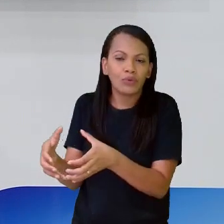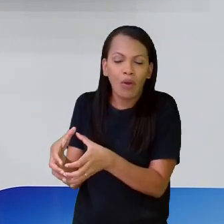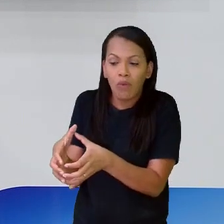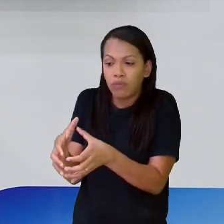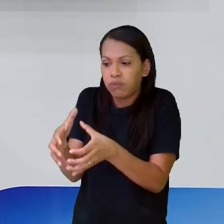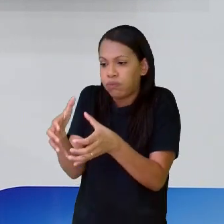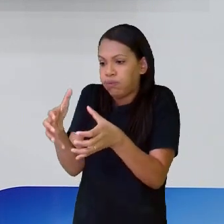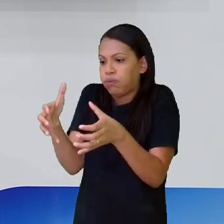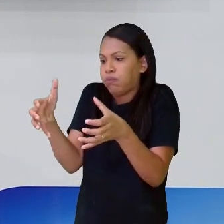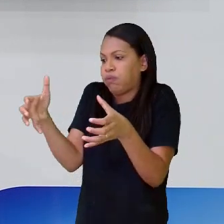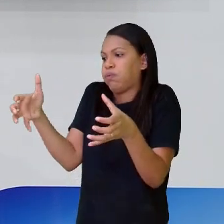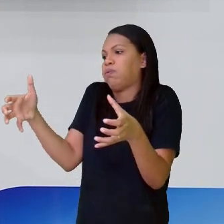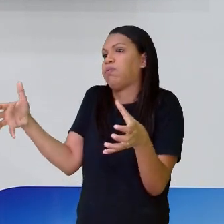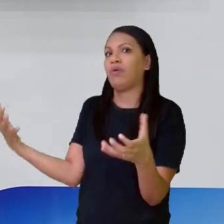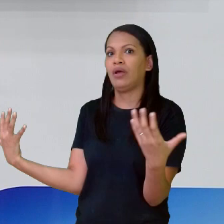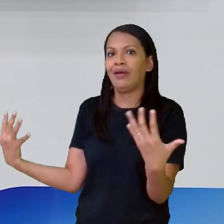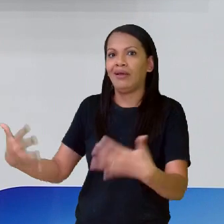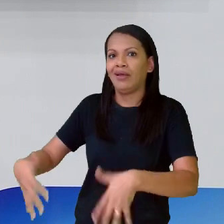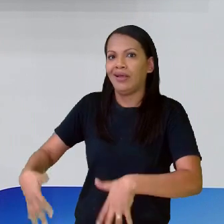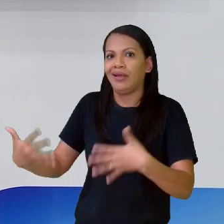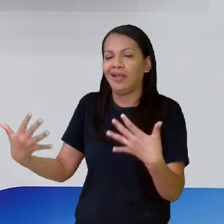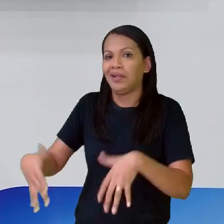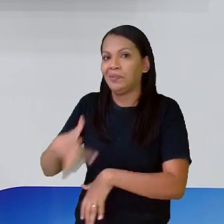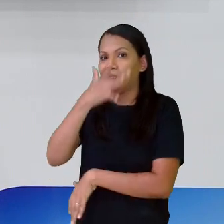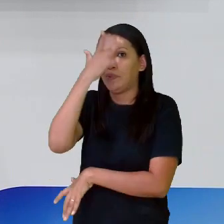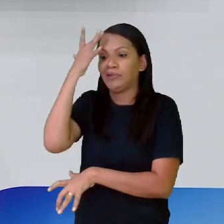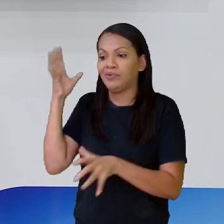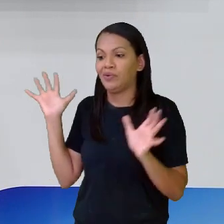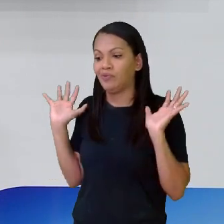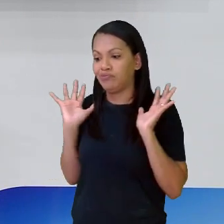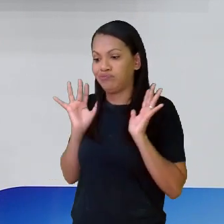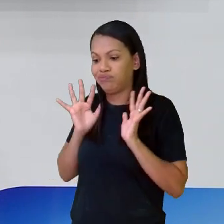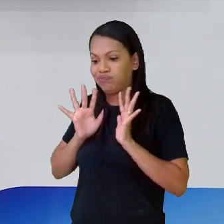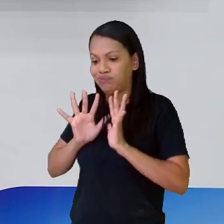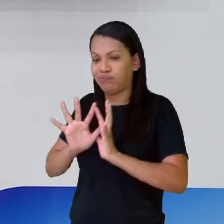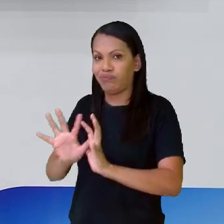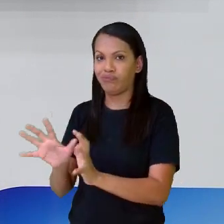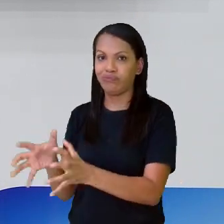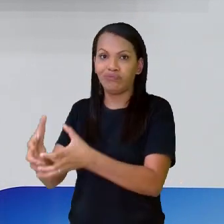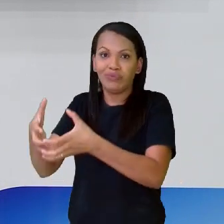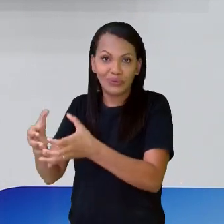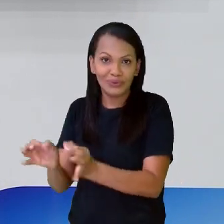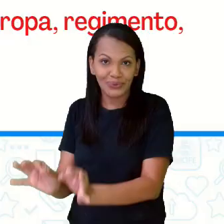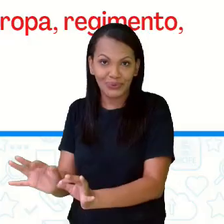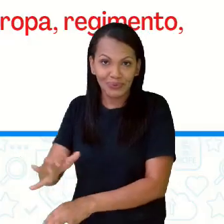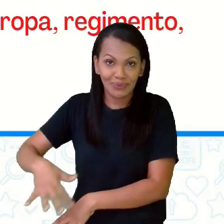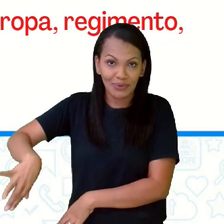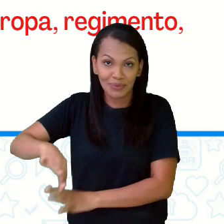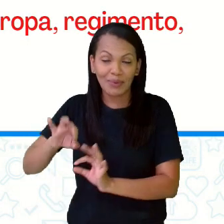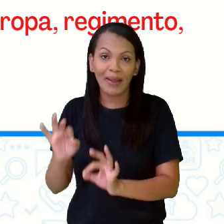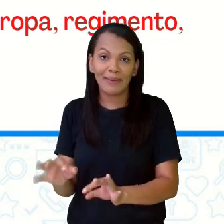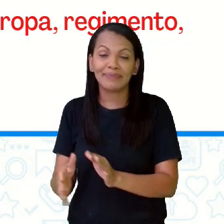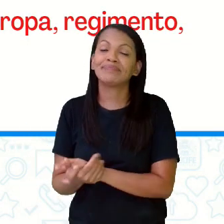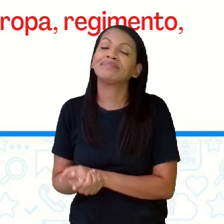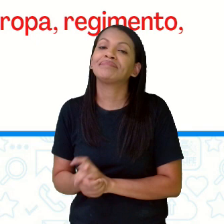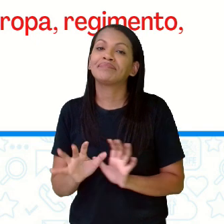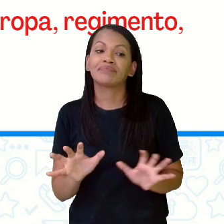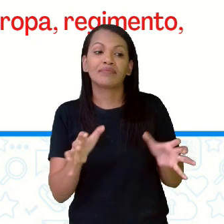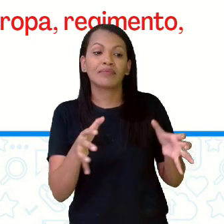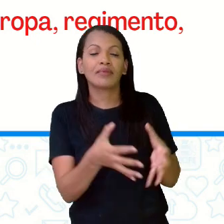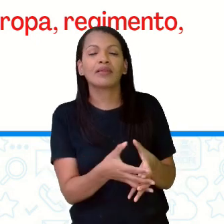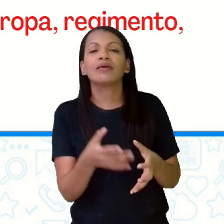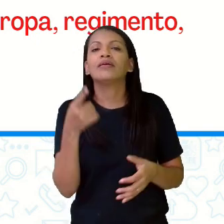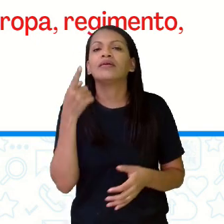grande, geralmente é um grupo muito grande de pessoas que estão reunidas ali em um espaço. Coletivo de